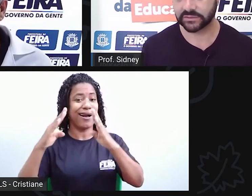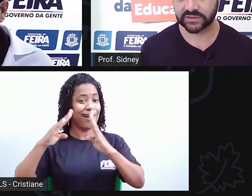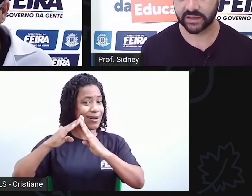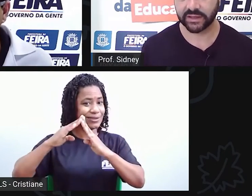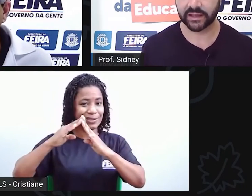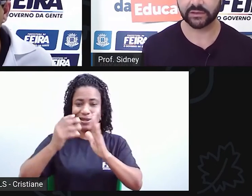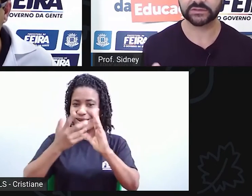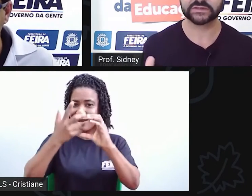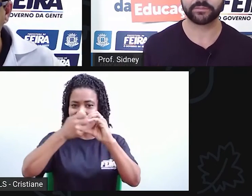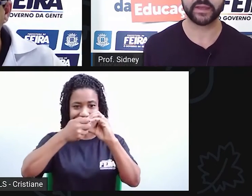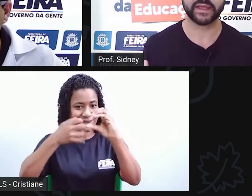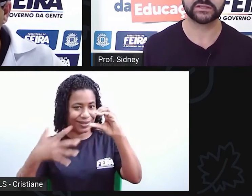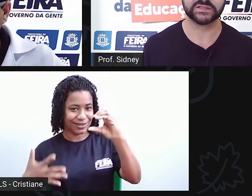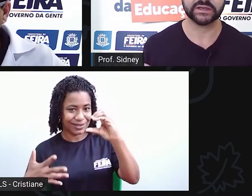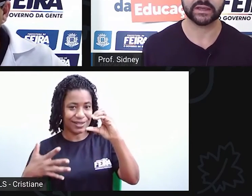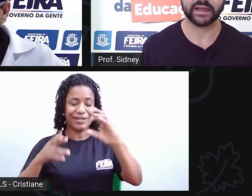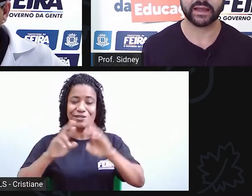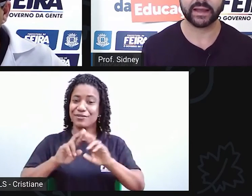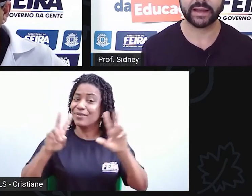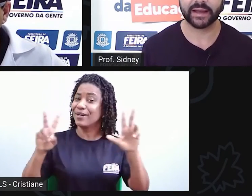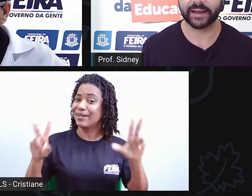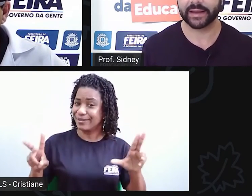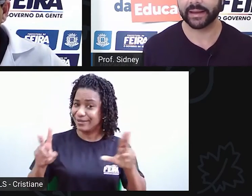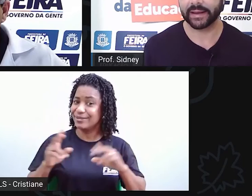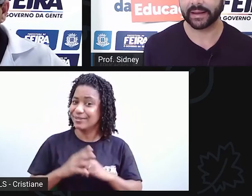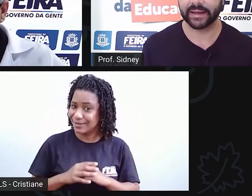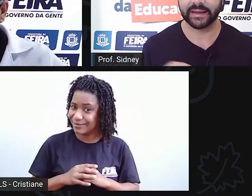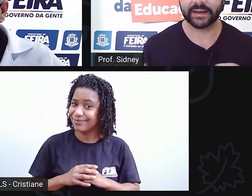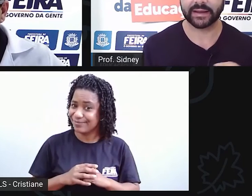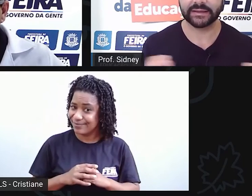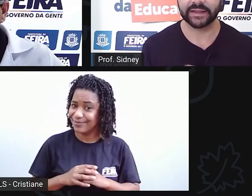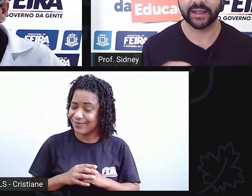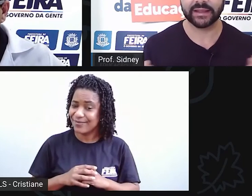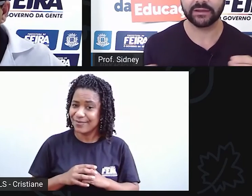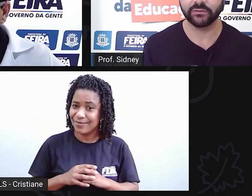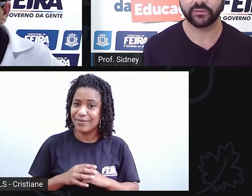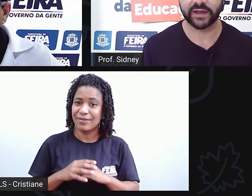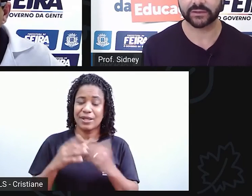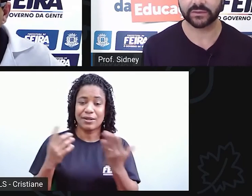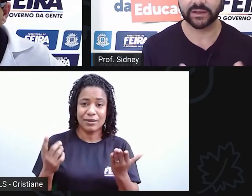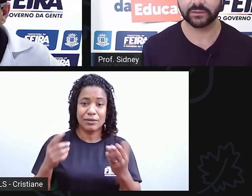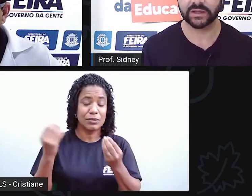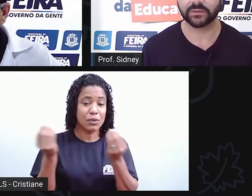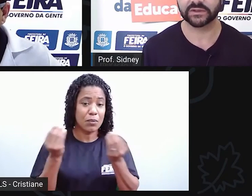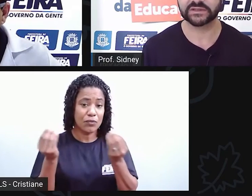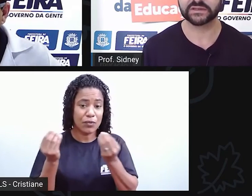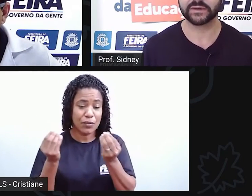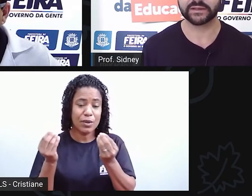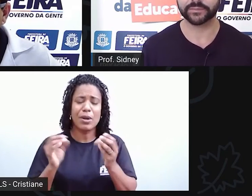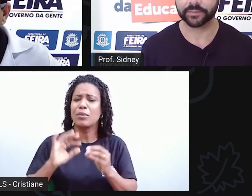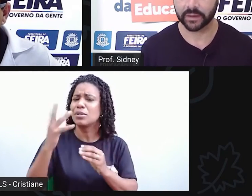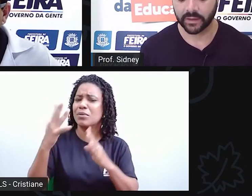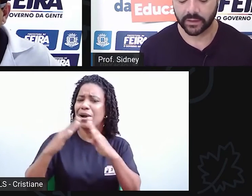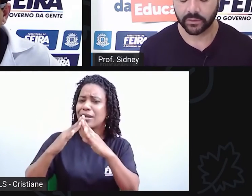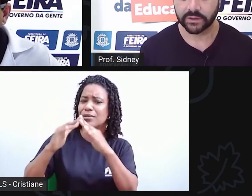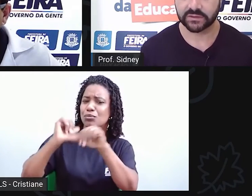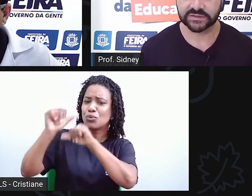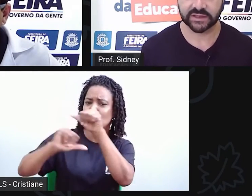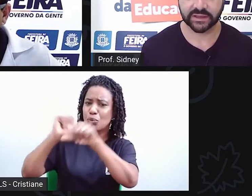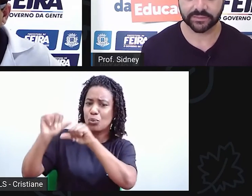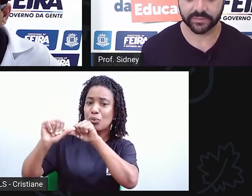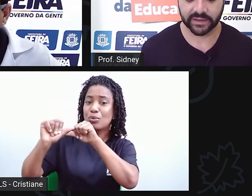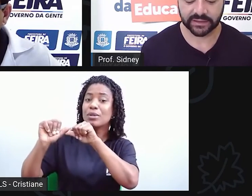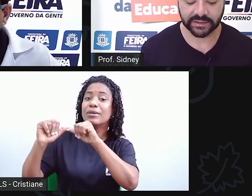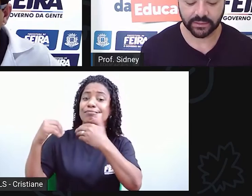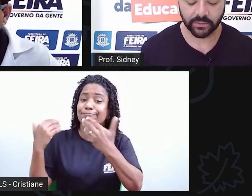Não sei aí onde se perde a ideia e o fato do que aconteceu aí. O que